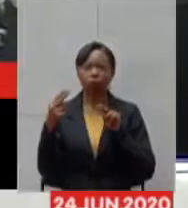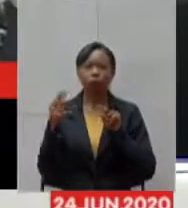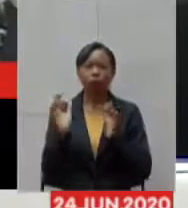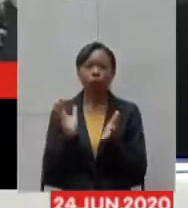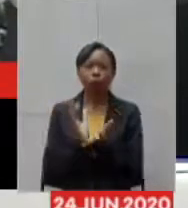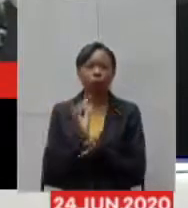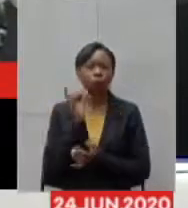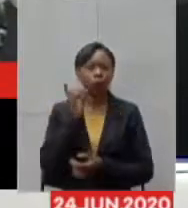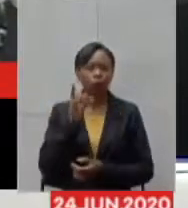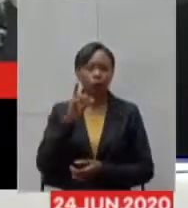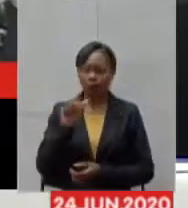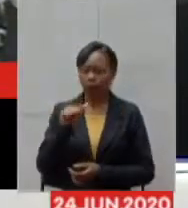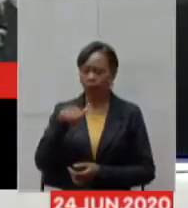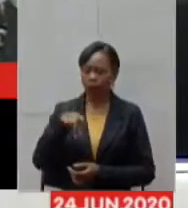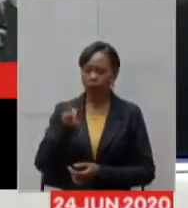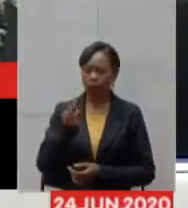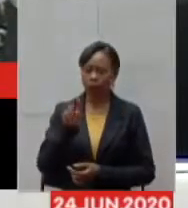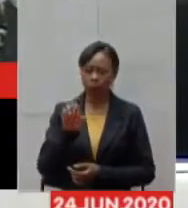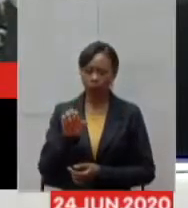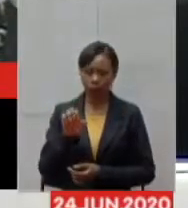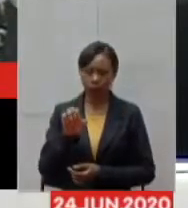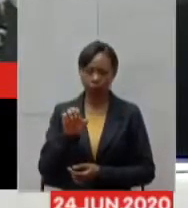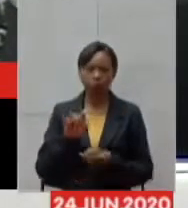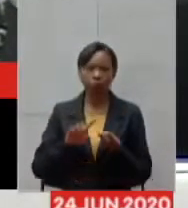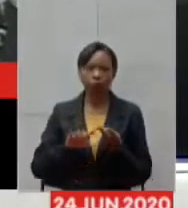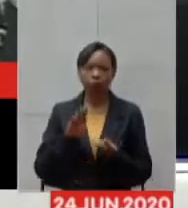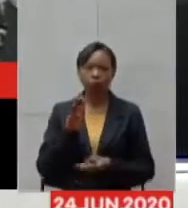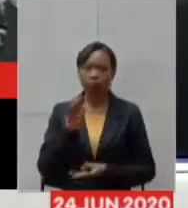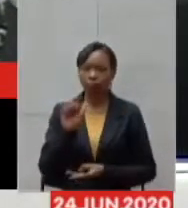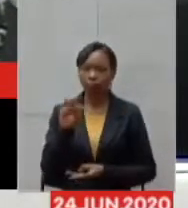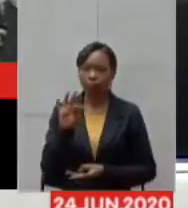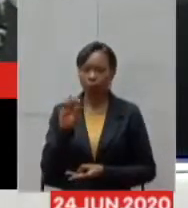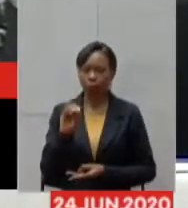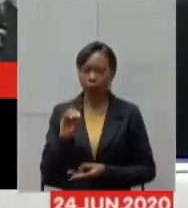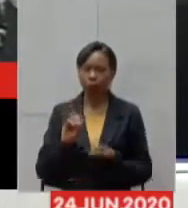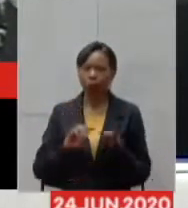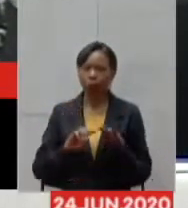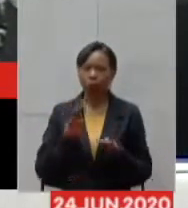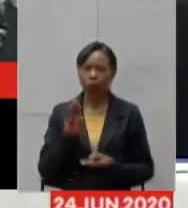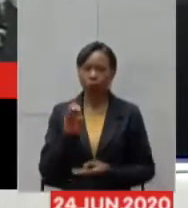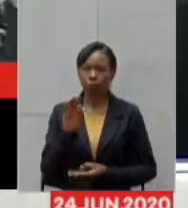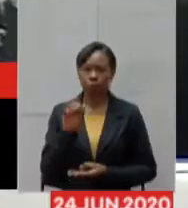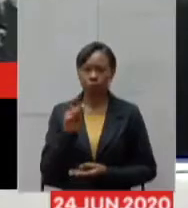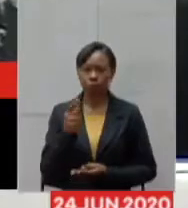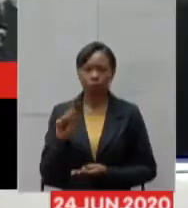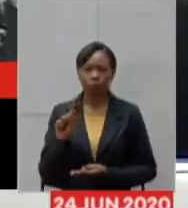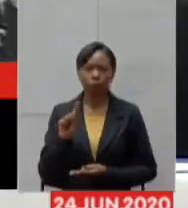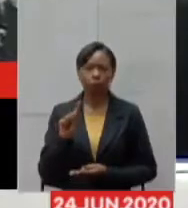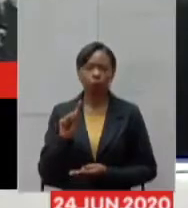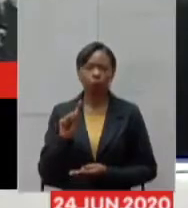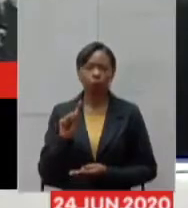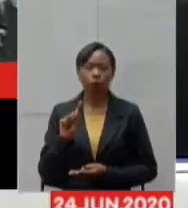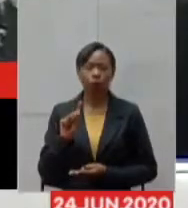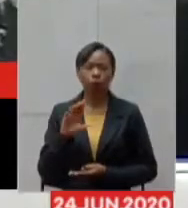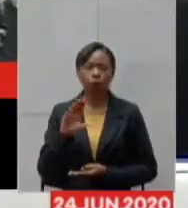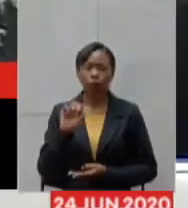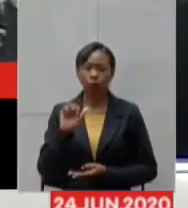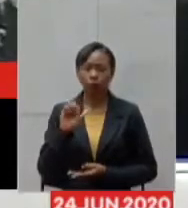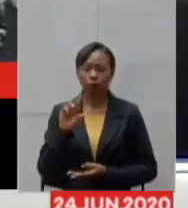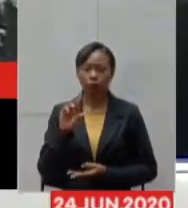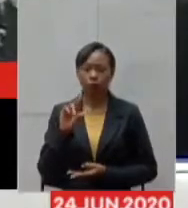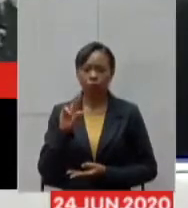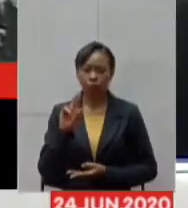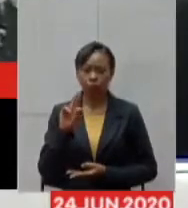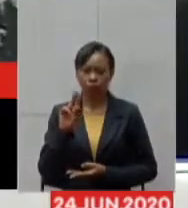André de Jesus, Bartô, Betão, Servinho Citrossel, Charles Santos, Coronel Henrique, Dalmo Ribeiro Silva, Dr.